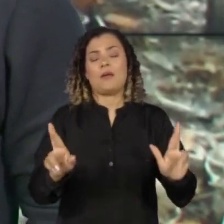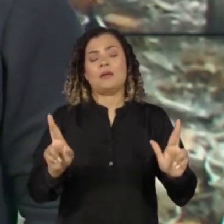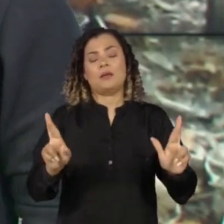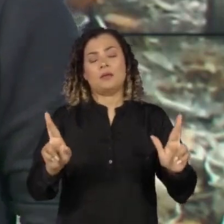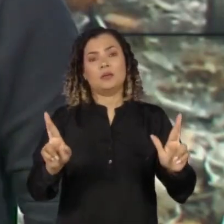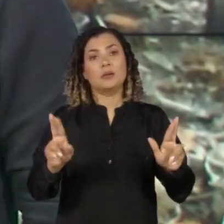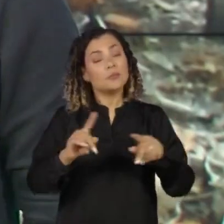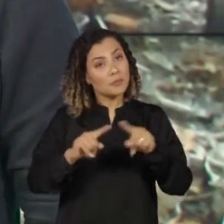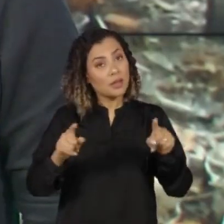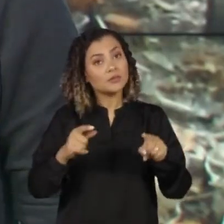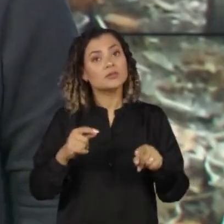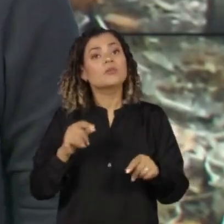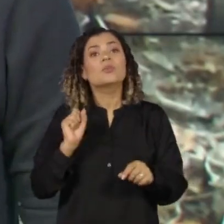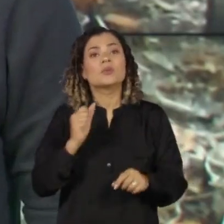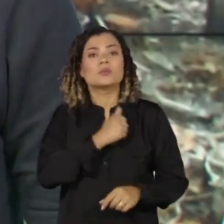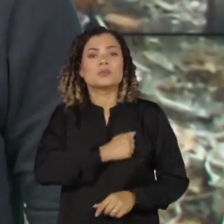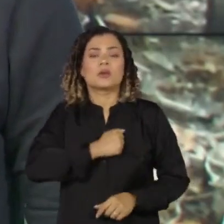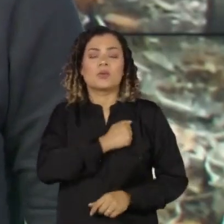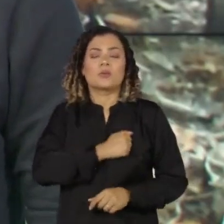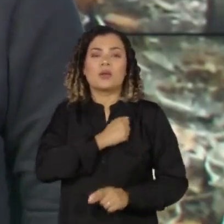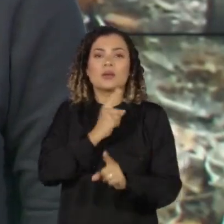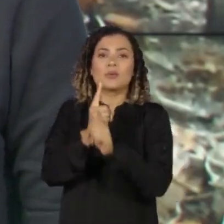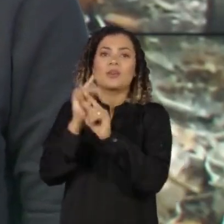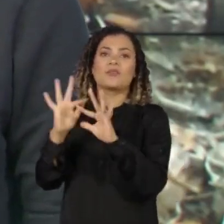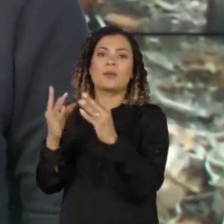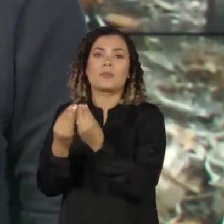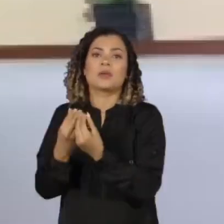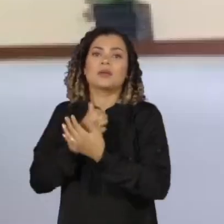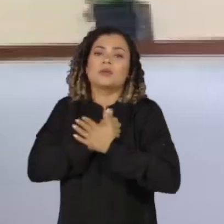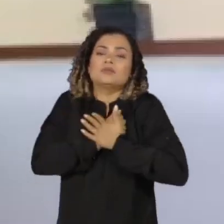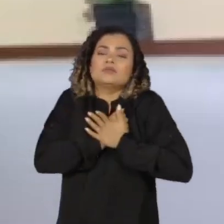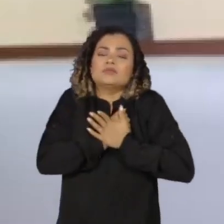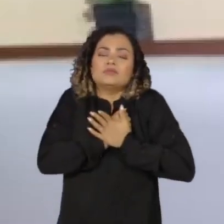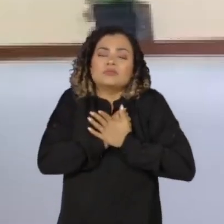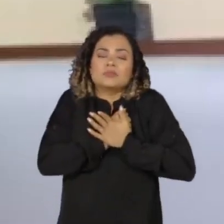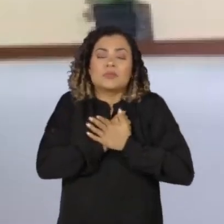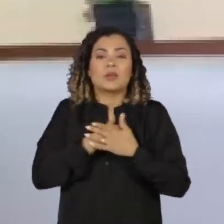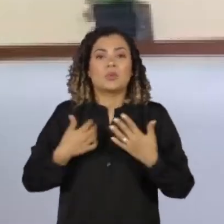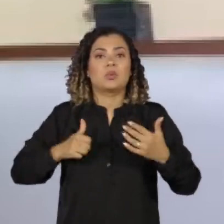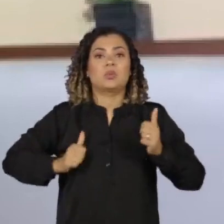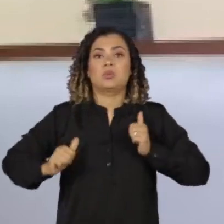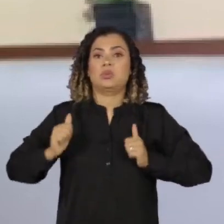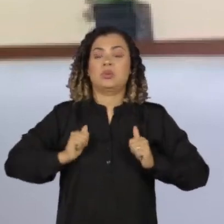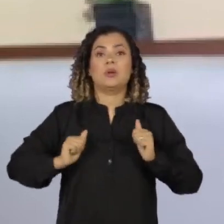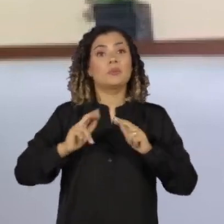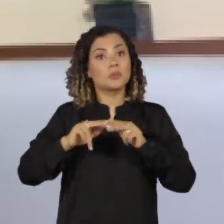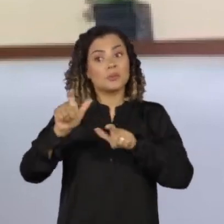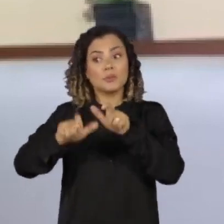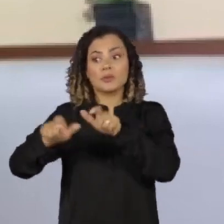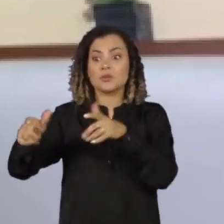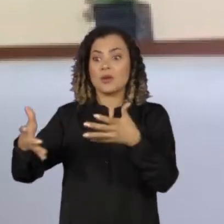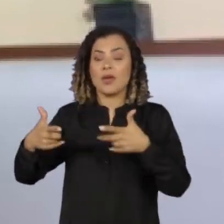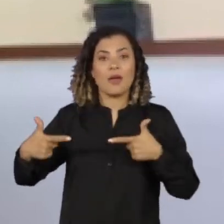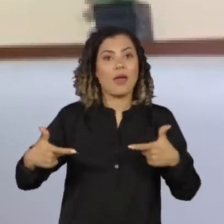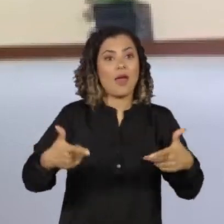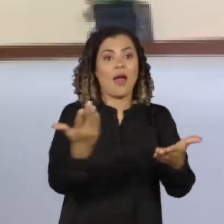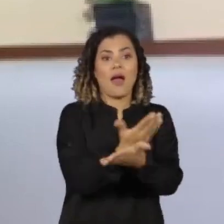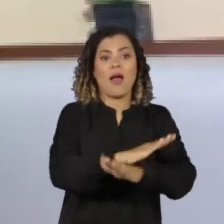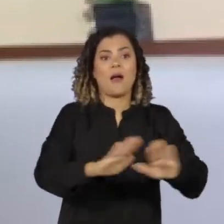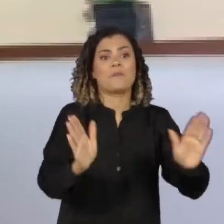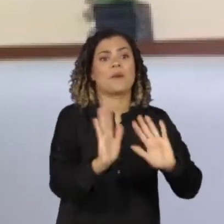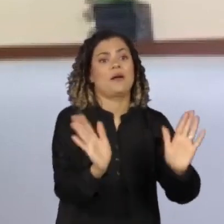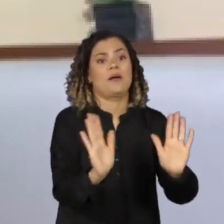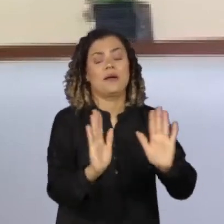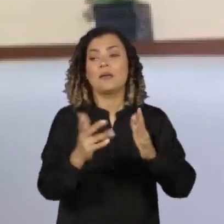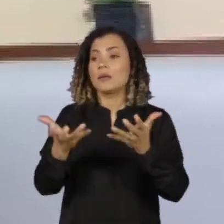reencontrar os entes queridos aumenta a cada dia. Muitas pessoas estão nessa expectativa para poder se encontrar